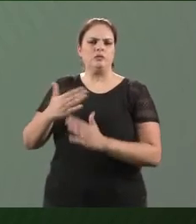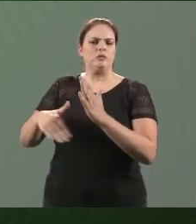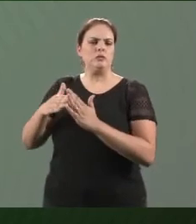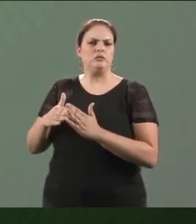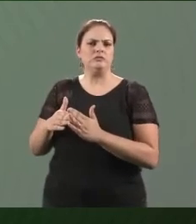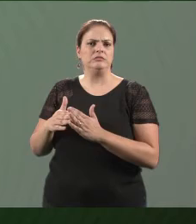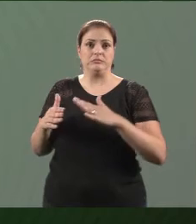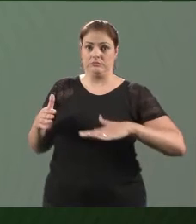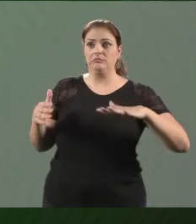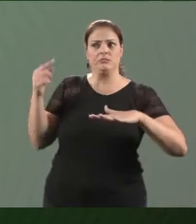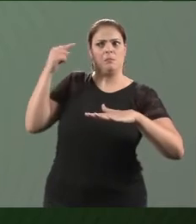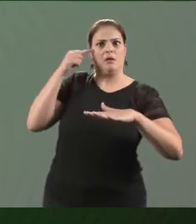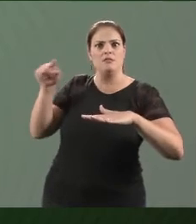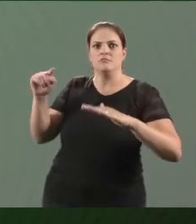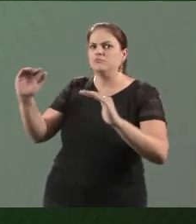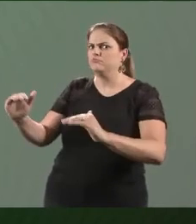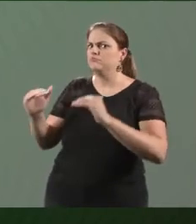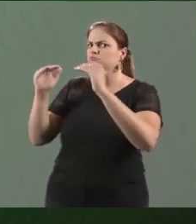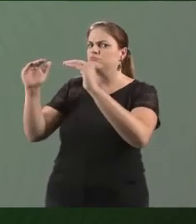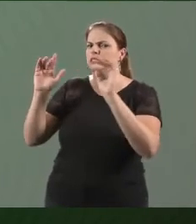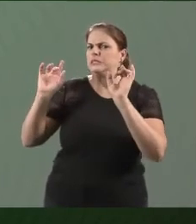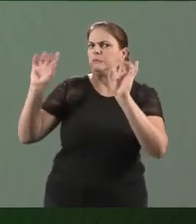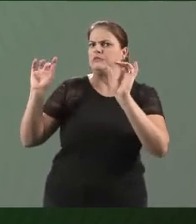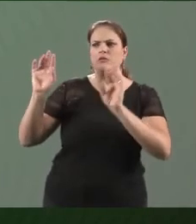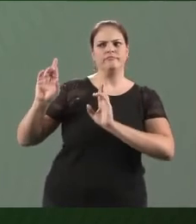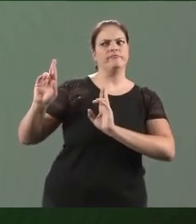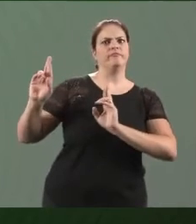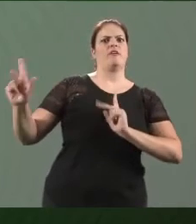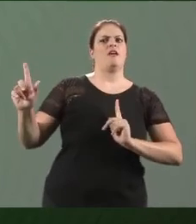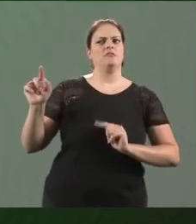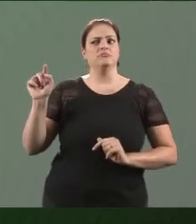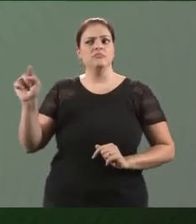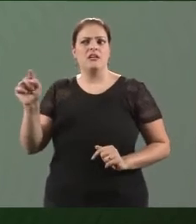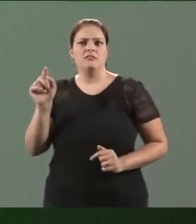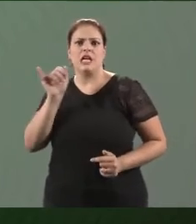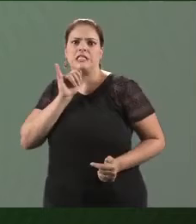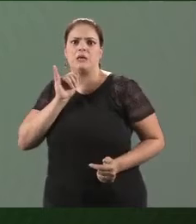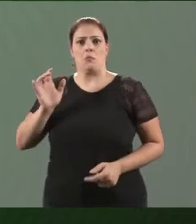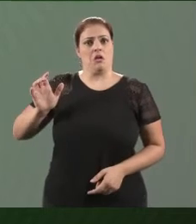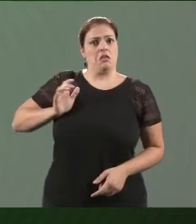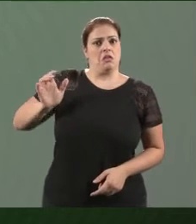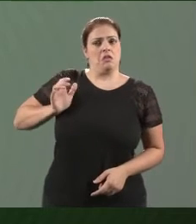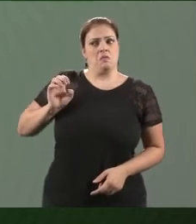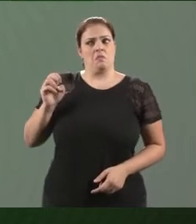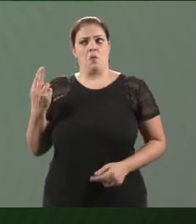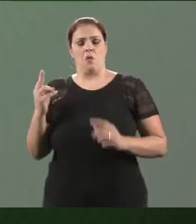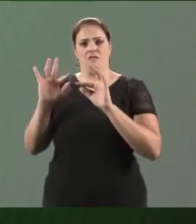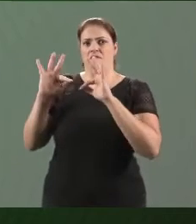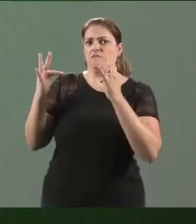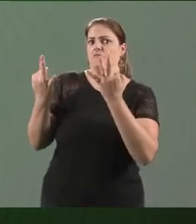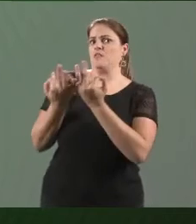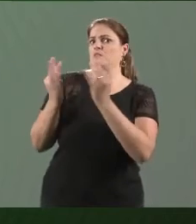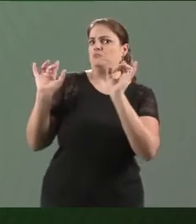há uma ideia de que os que governam têm alguma diferença em relação aos demais, como o nascimento, a quantidade de